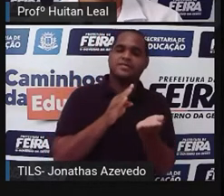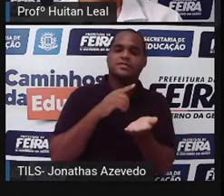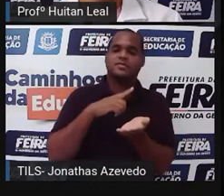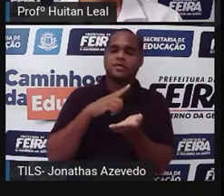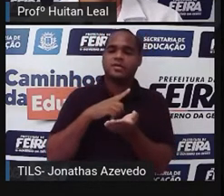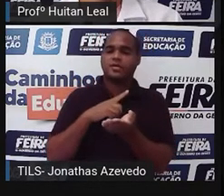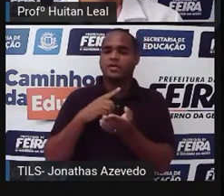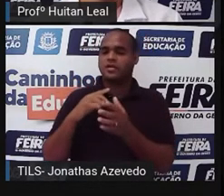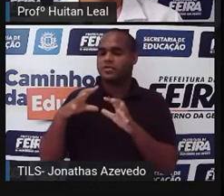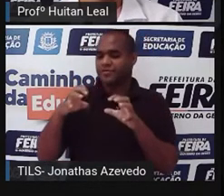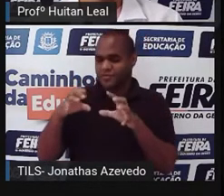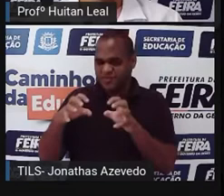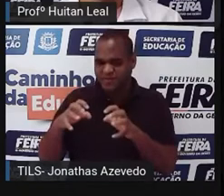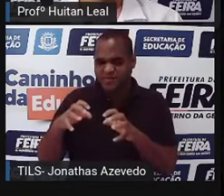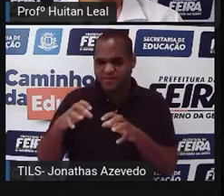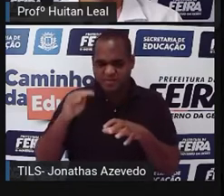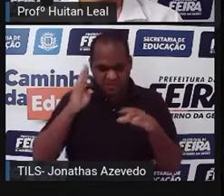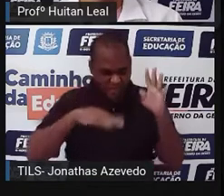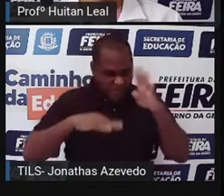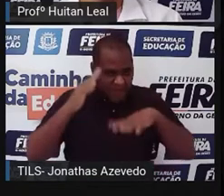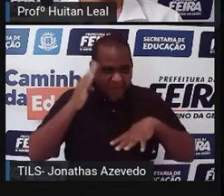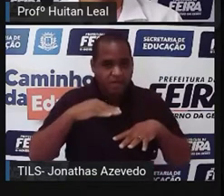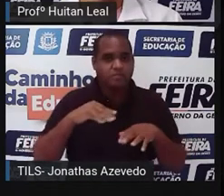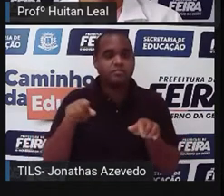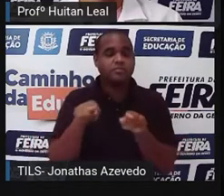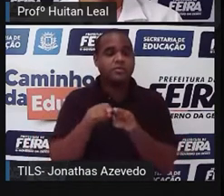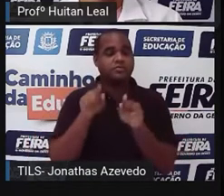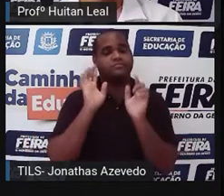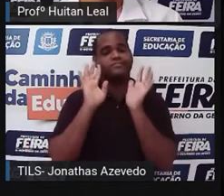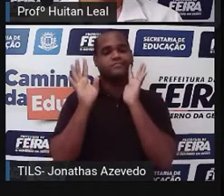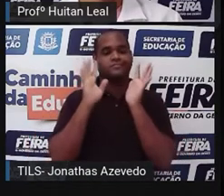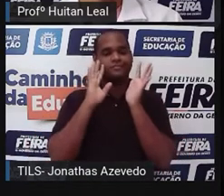bonequinho, o Chuck, que é o boneco assassino. Então, aquilo é imaginário.